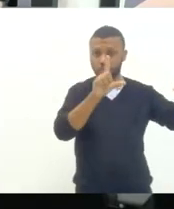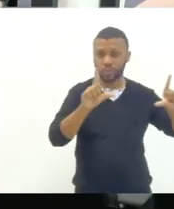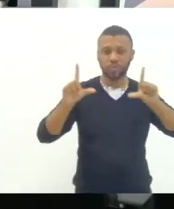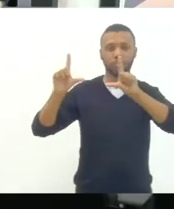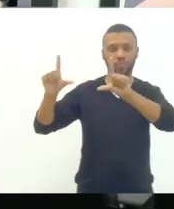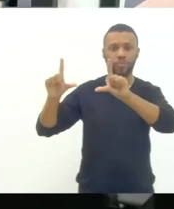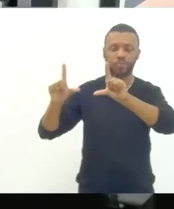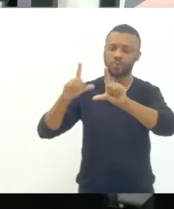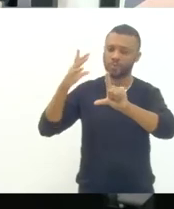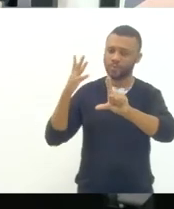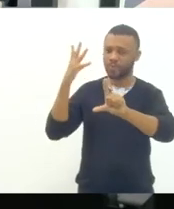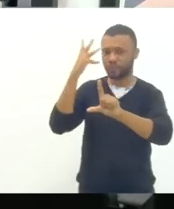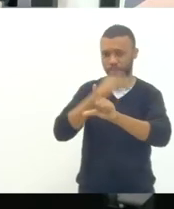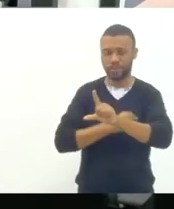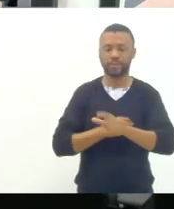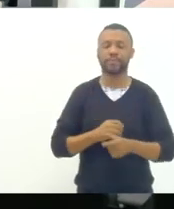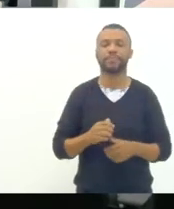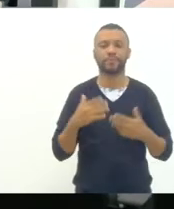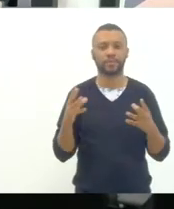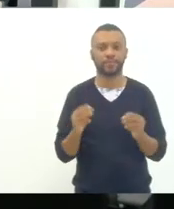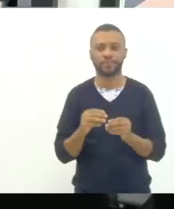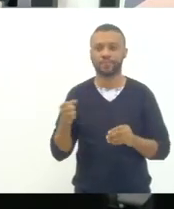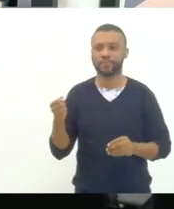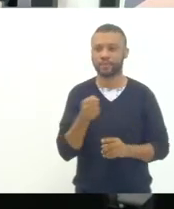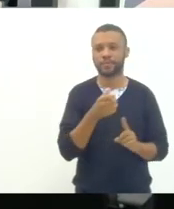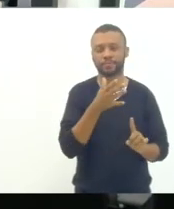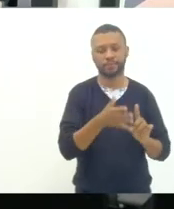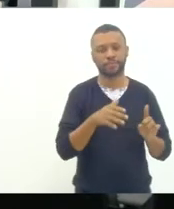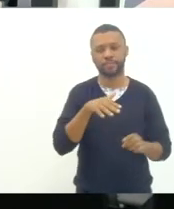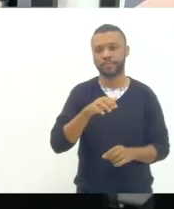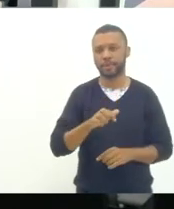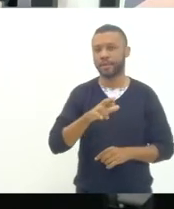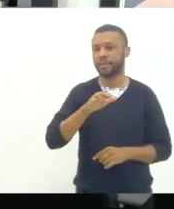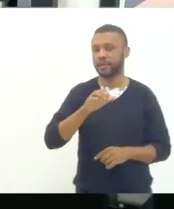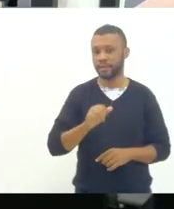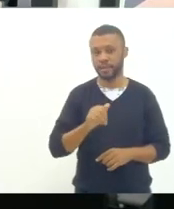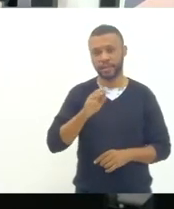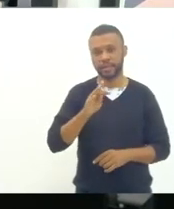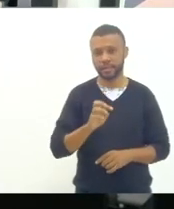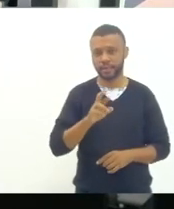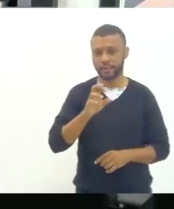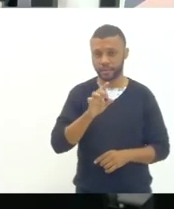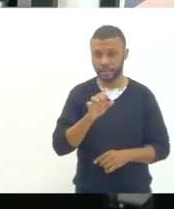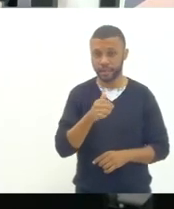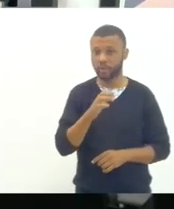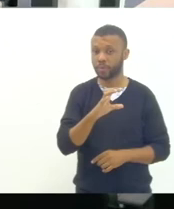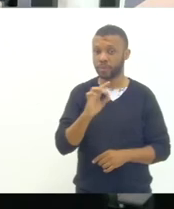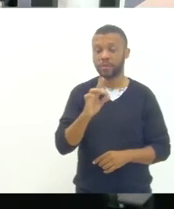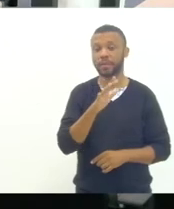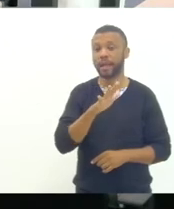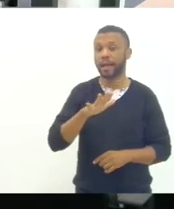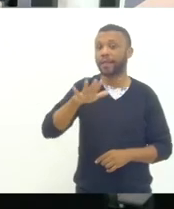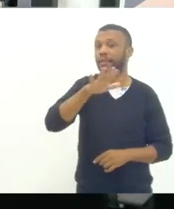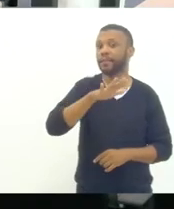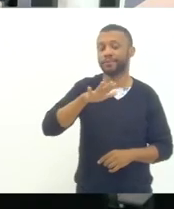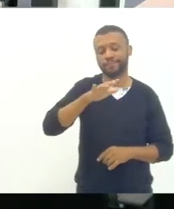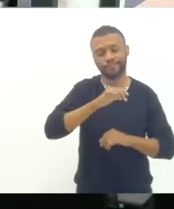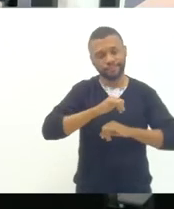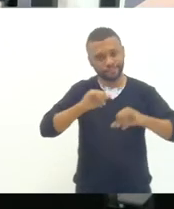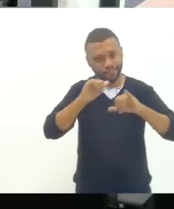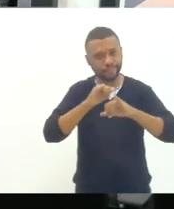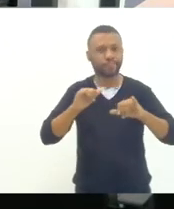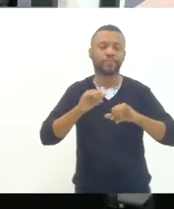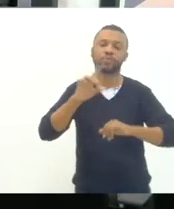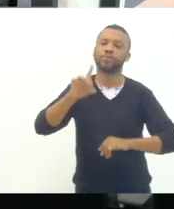bom e passo a palavra aqui para Maria Tereza coordenadora também da campanha nacional pelo direito de educação